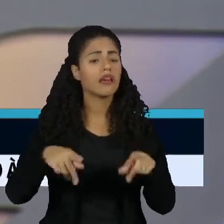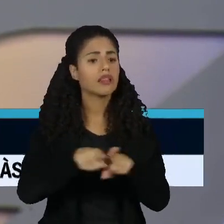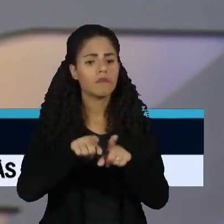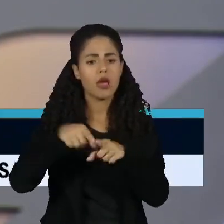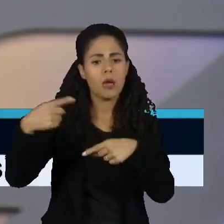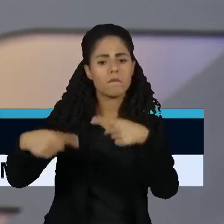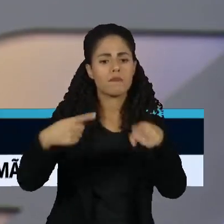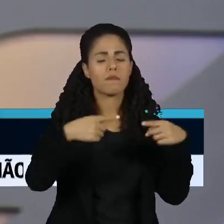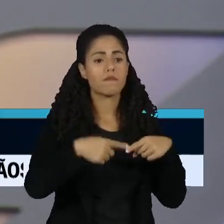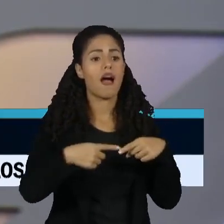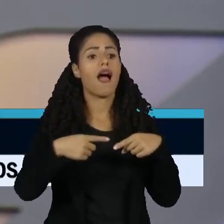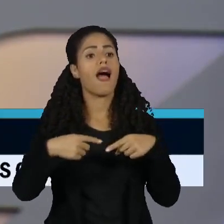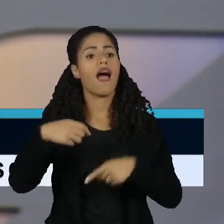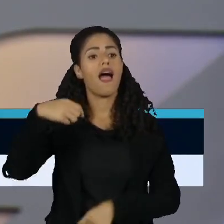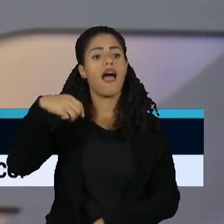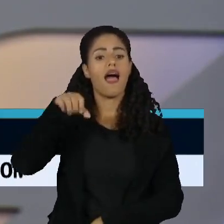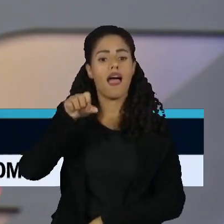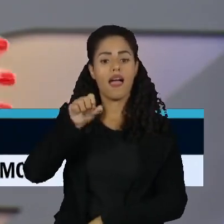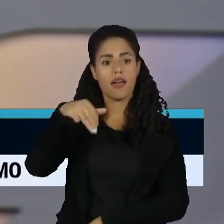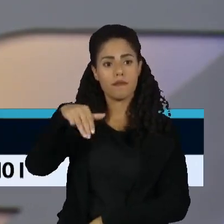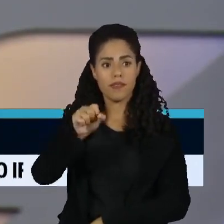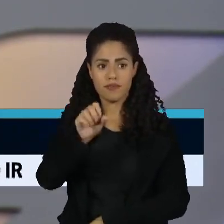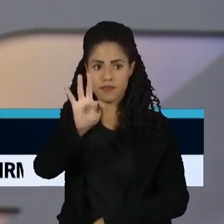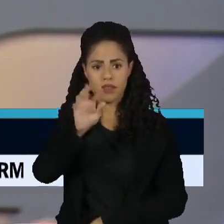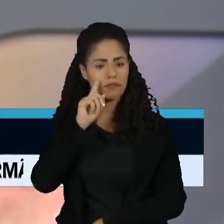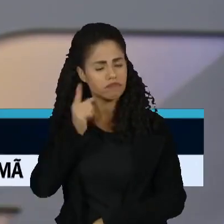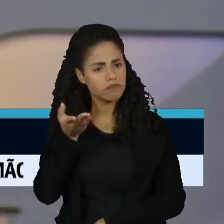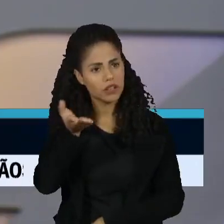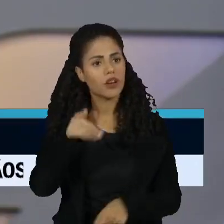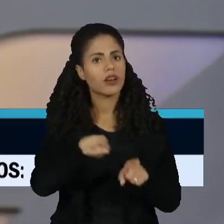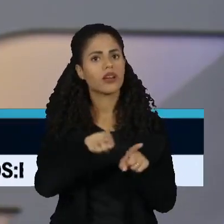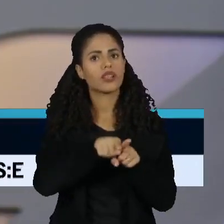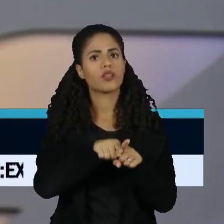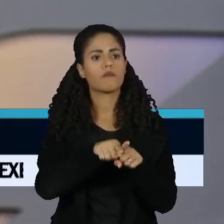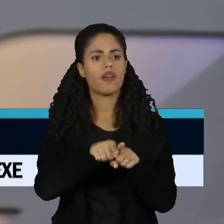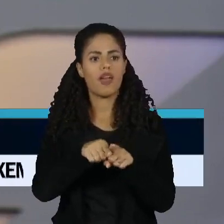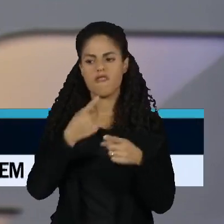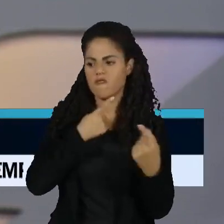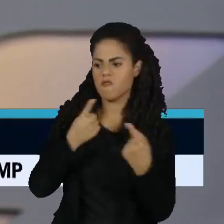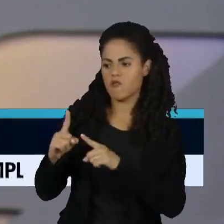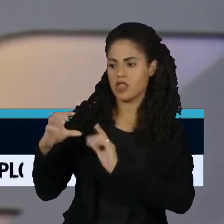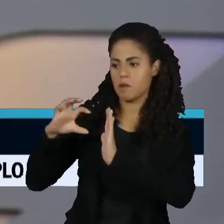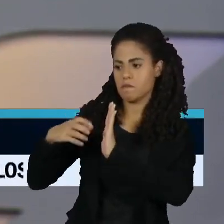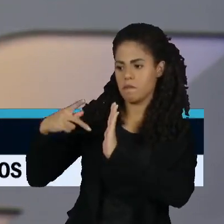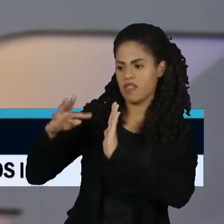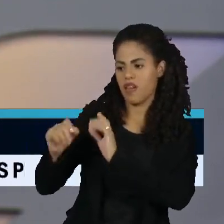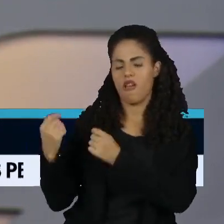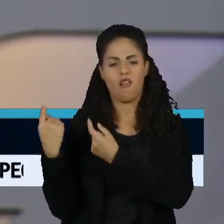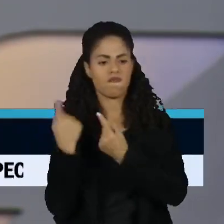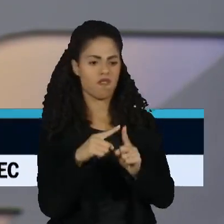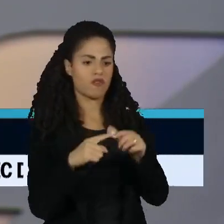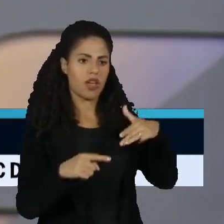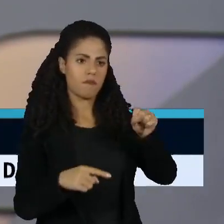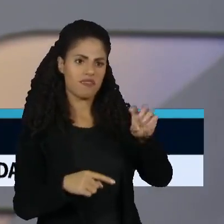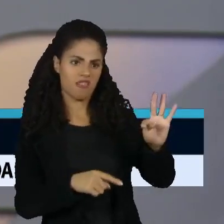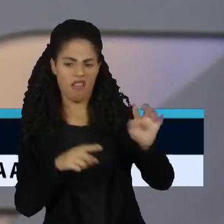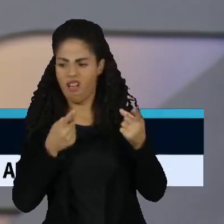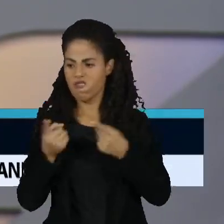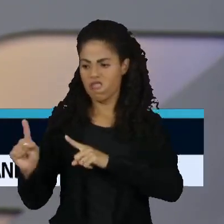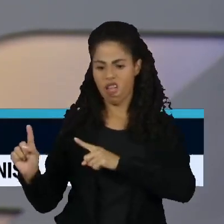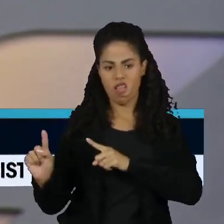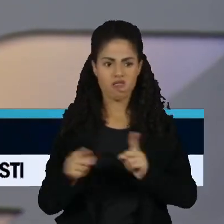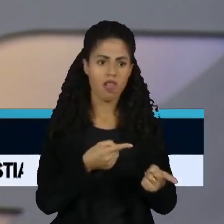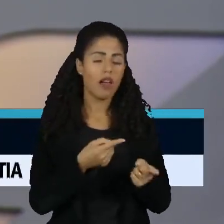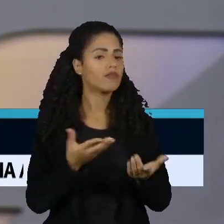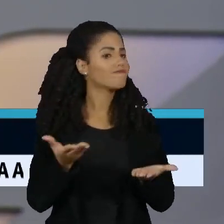também. Acho que o MST também ficou fácil de atacar. Quando quer atacar o PT, ataca o MST. Mas como nenhuma das vezes deu resultado, a gente podia